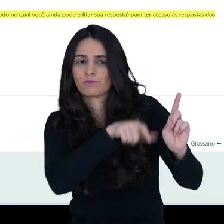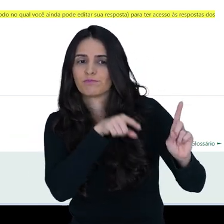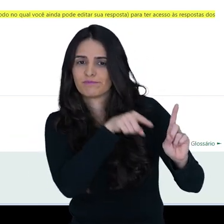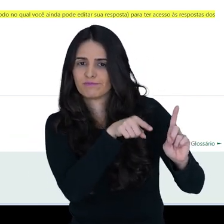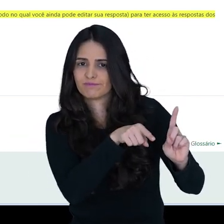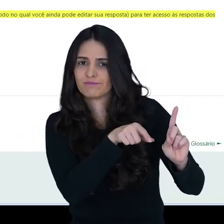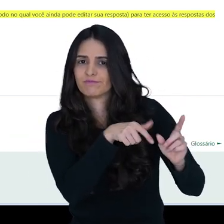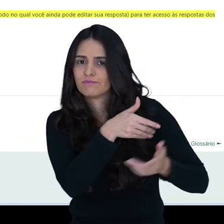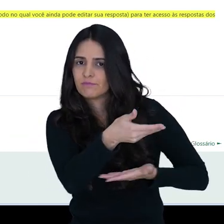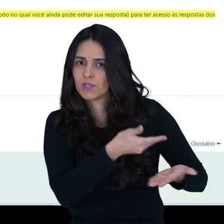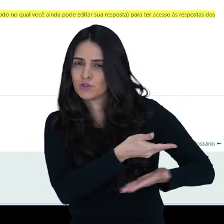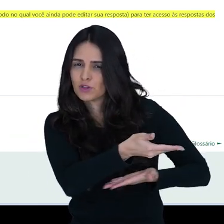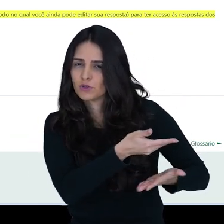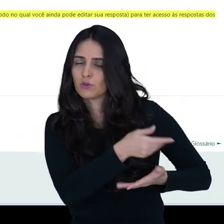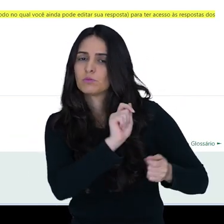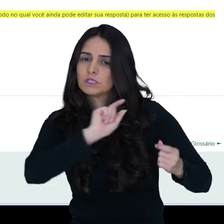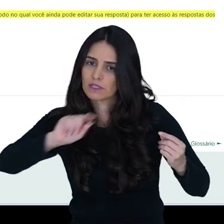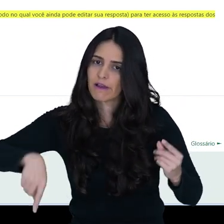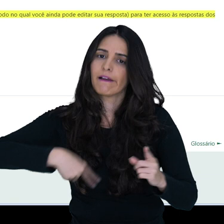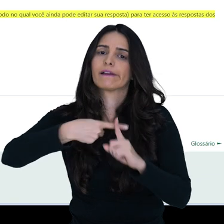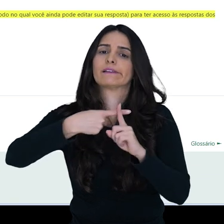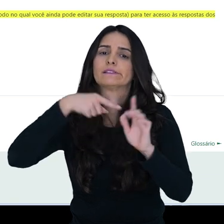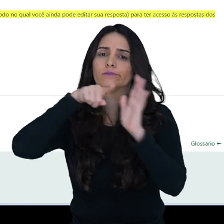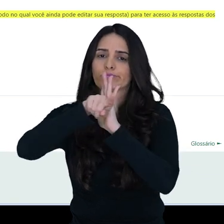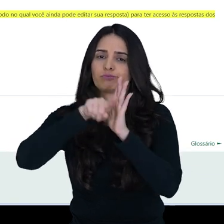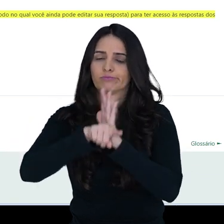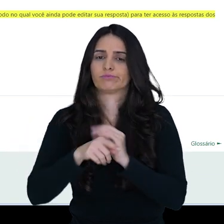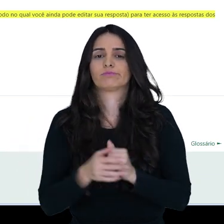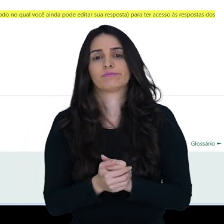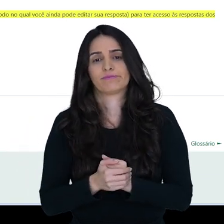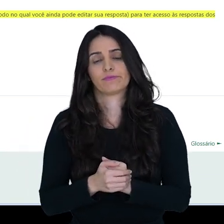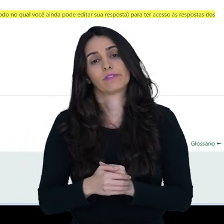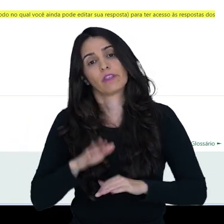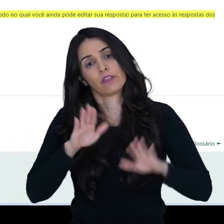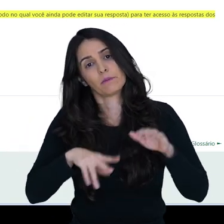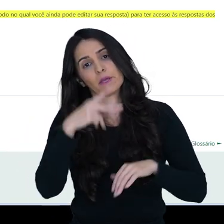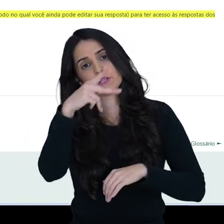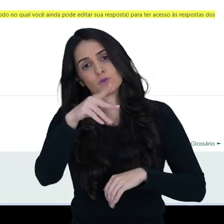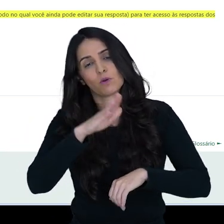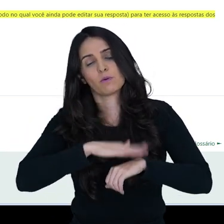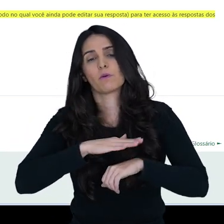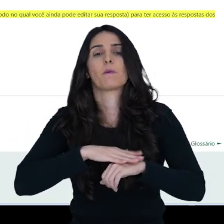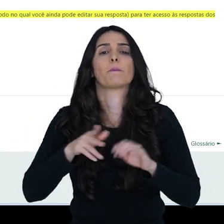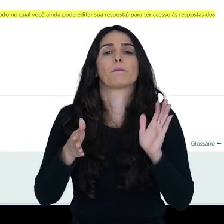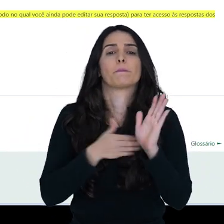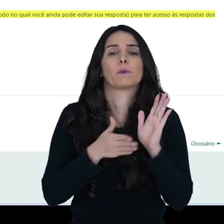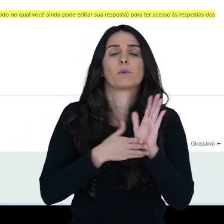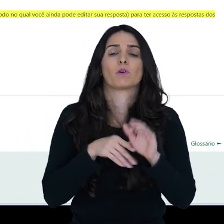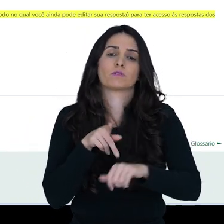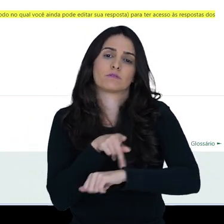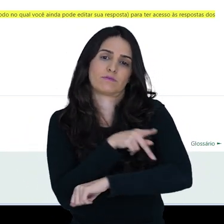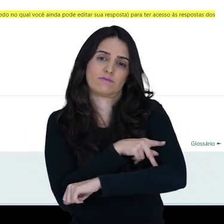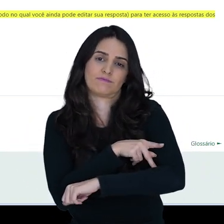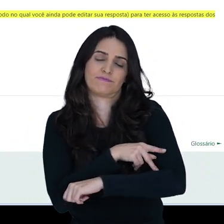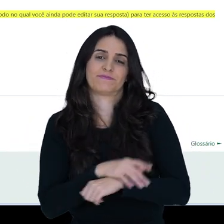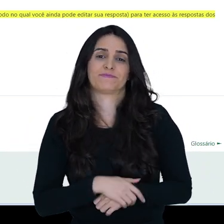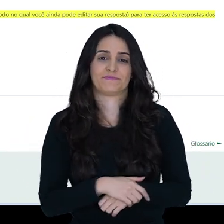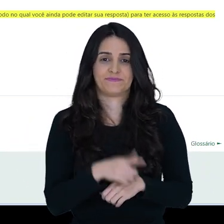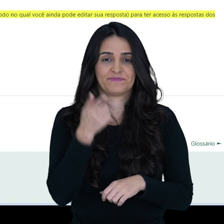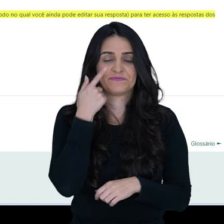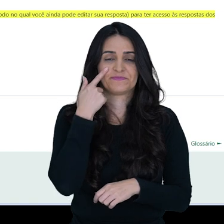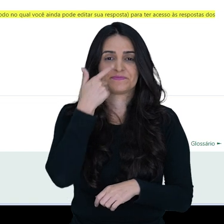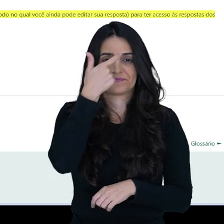o ideal é que o mediador, então, acrescente essa questão. Então, depende aí também da sua organização pedagógica. Mas, vamos